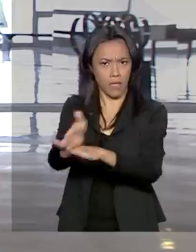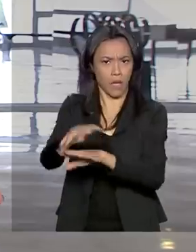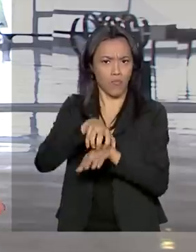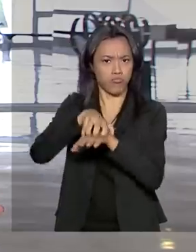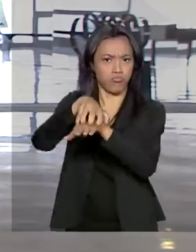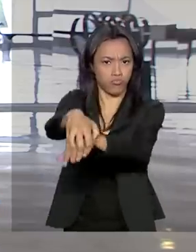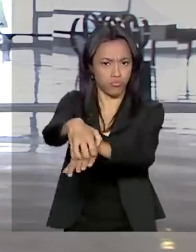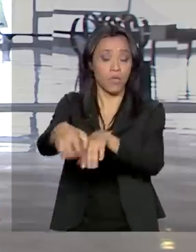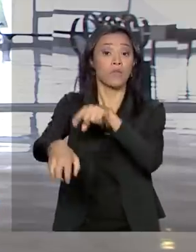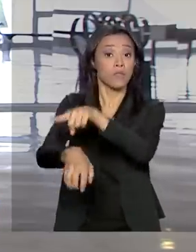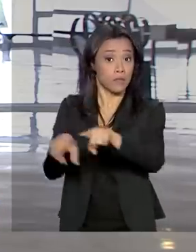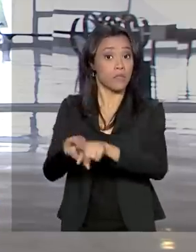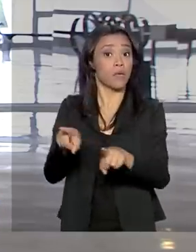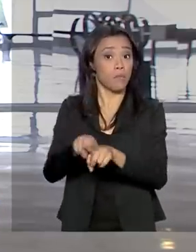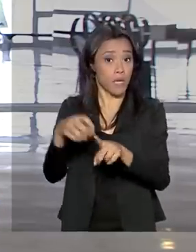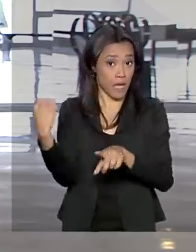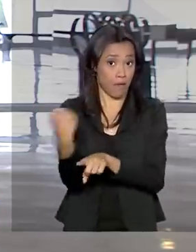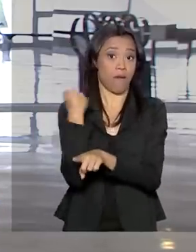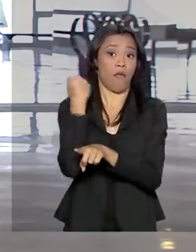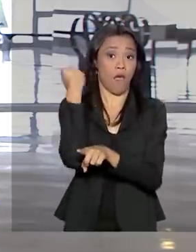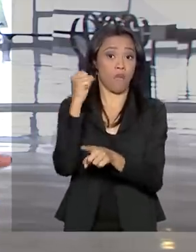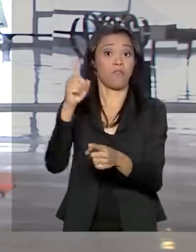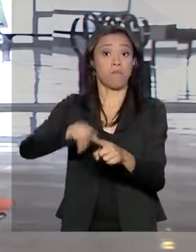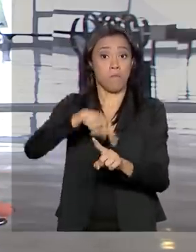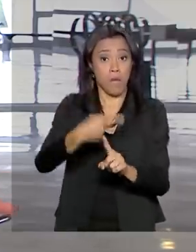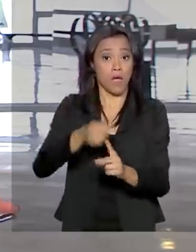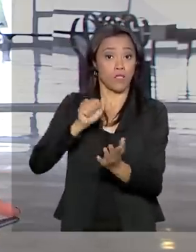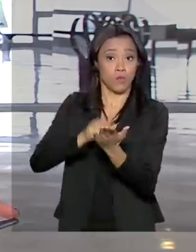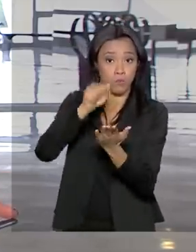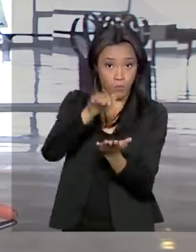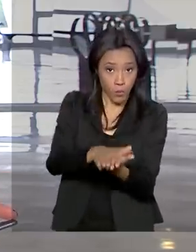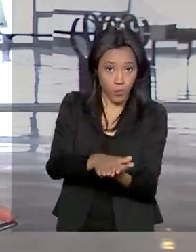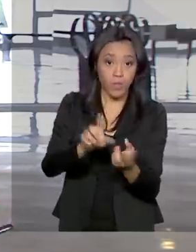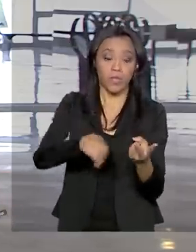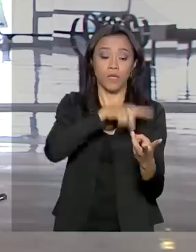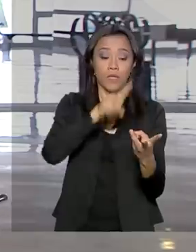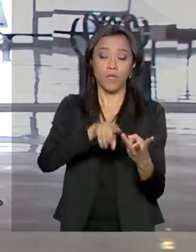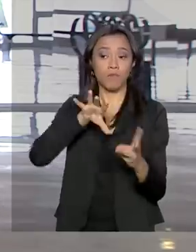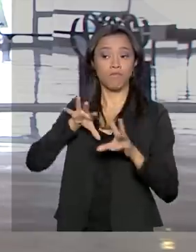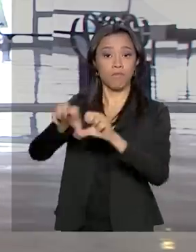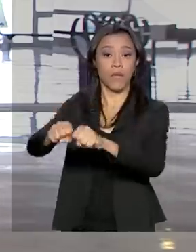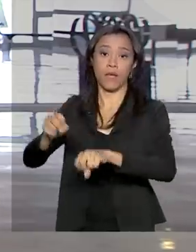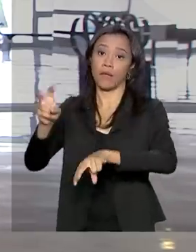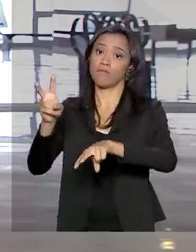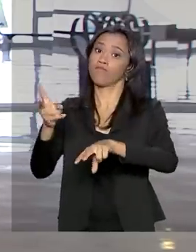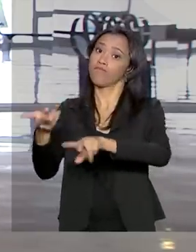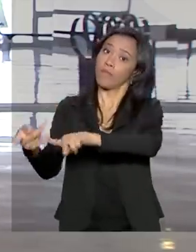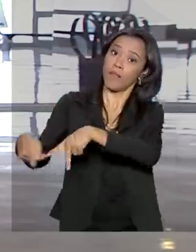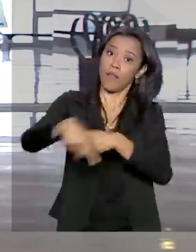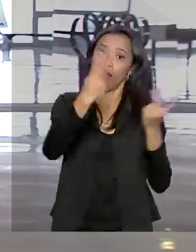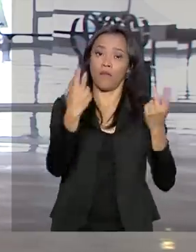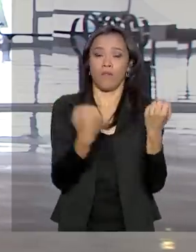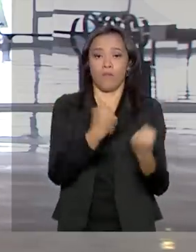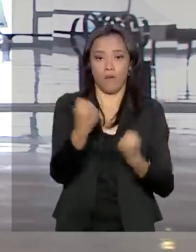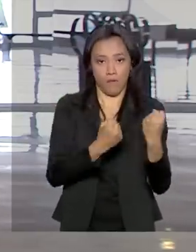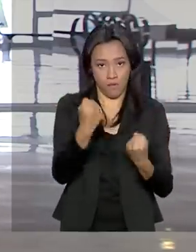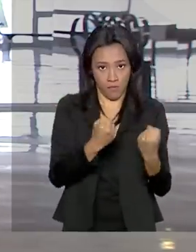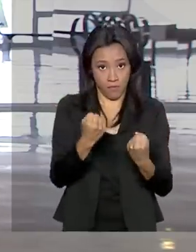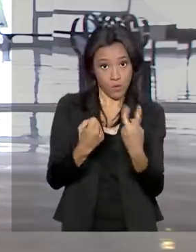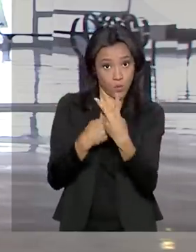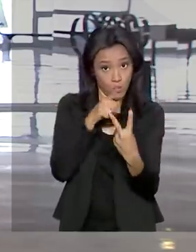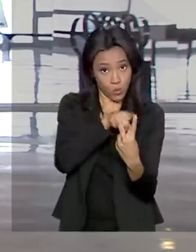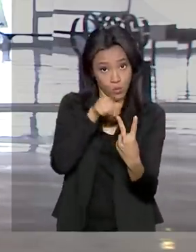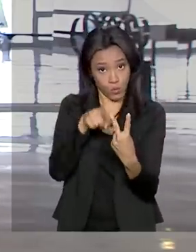também passa a ser gravíssima, mais multa e também recolhimento do veículo a um depósito. Nos dois casos, o